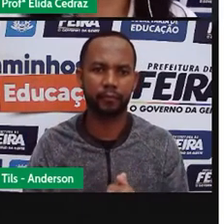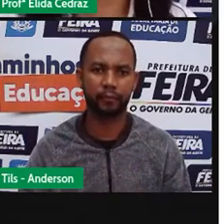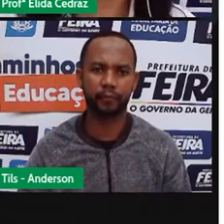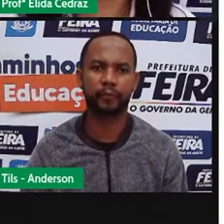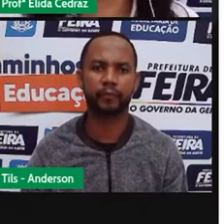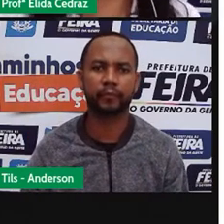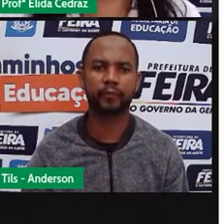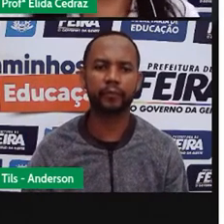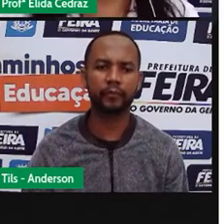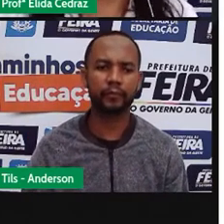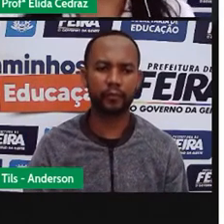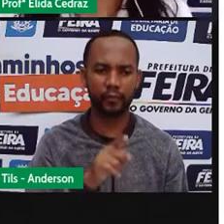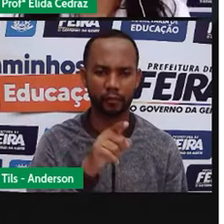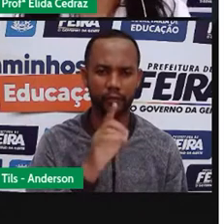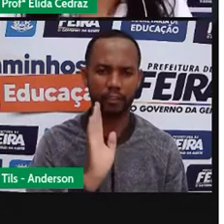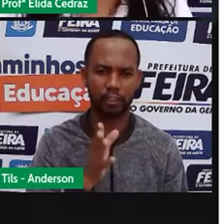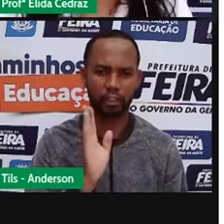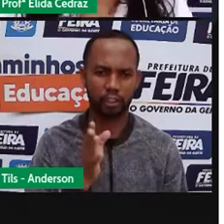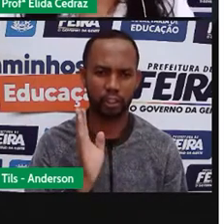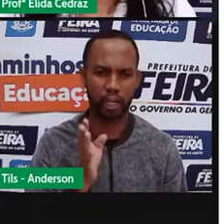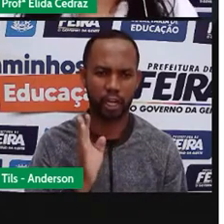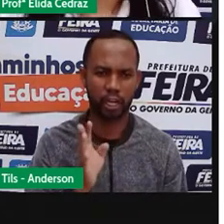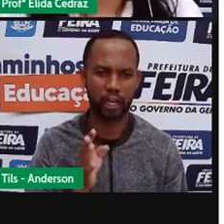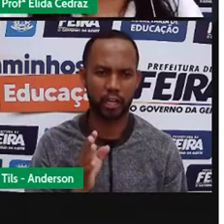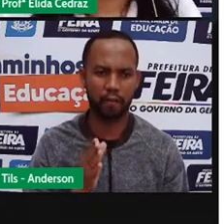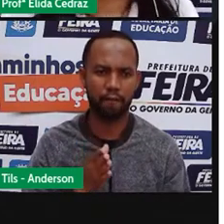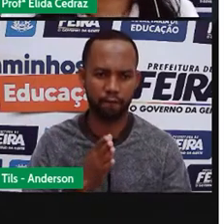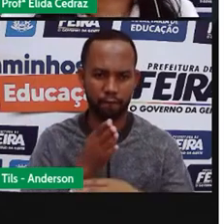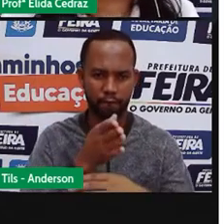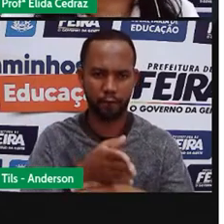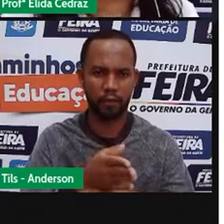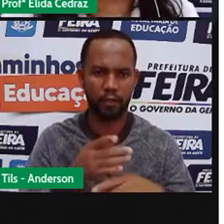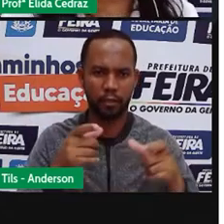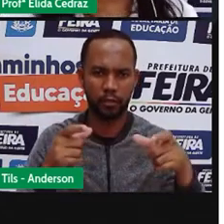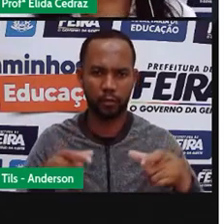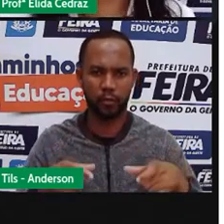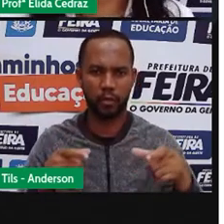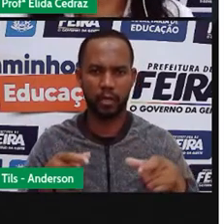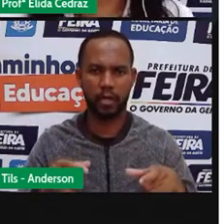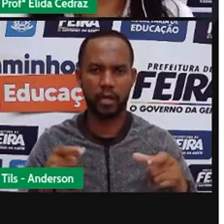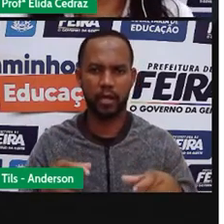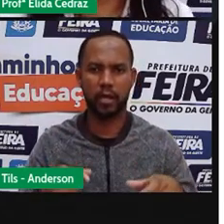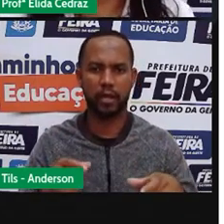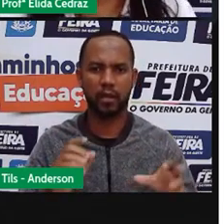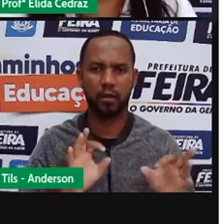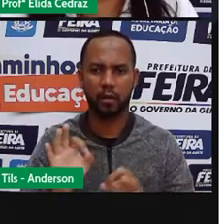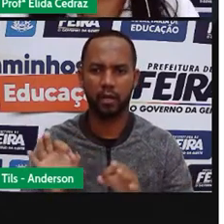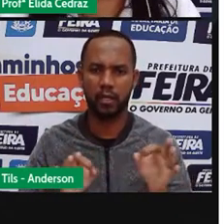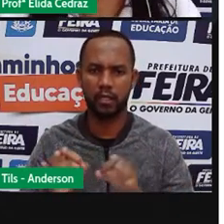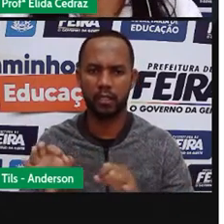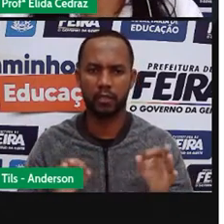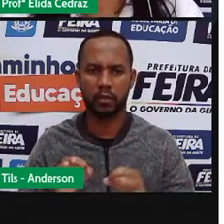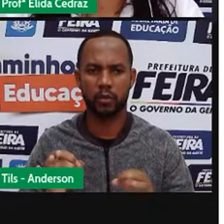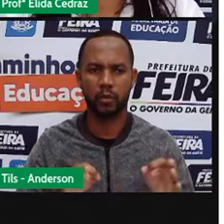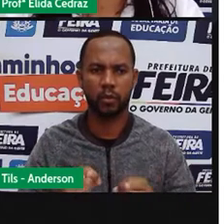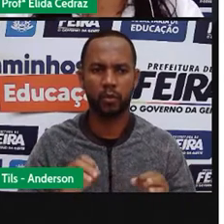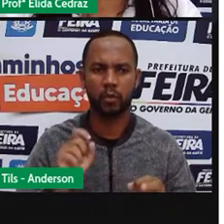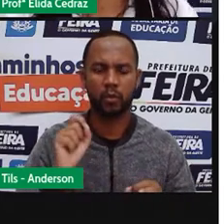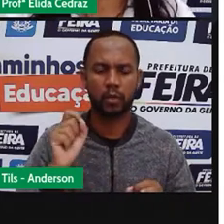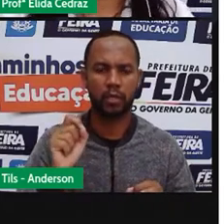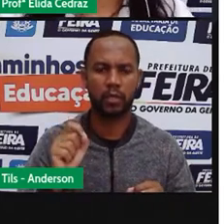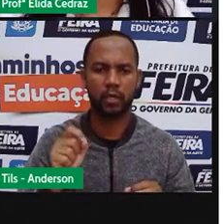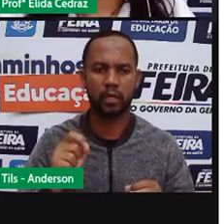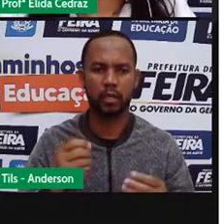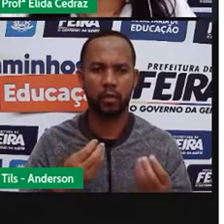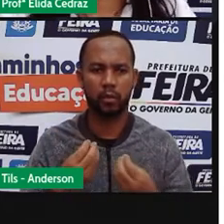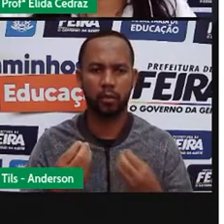Você já esteve em uma situação ou um lugar em que organizou ou realizou uma atividade